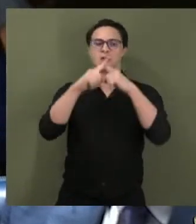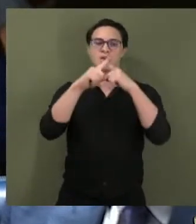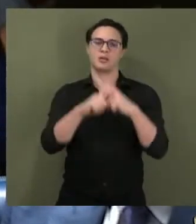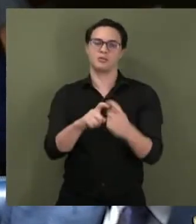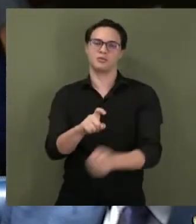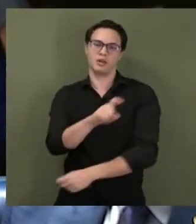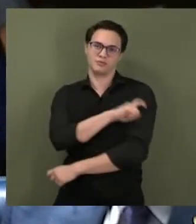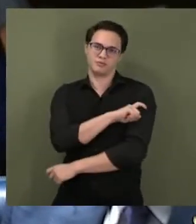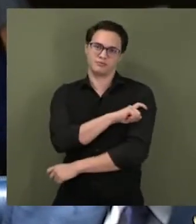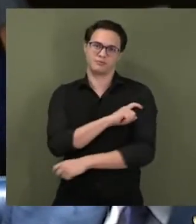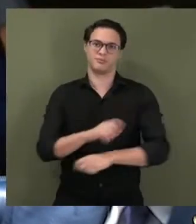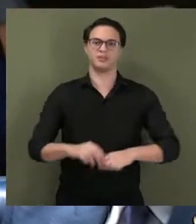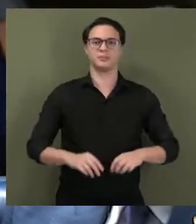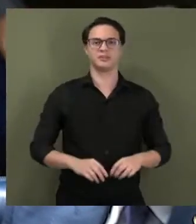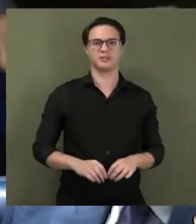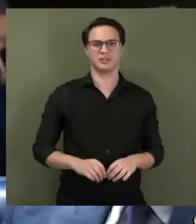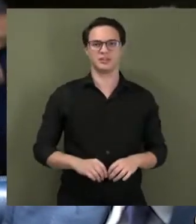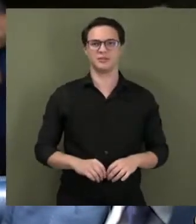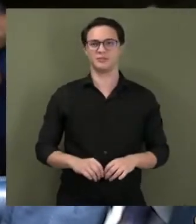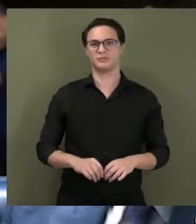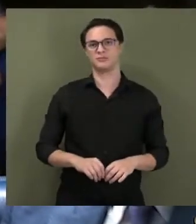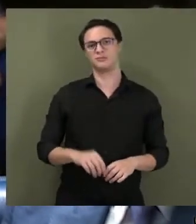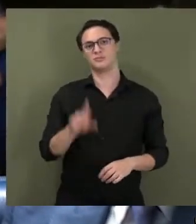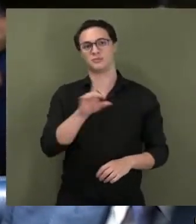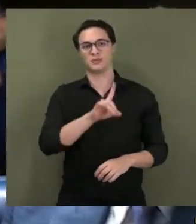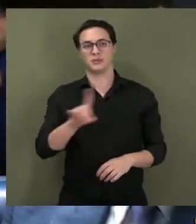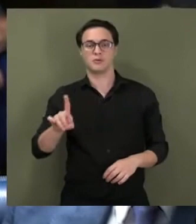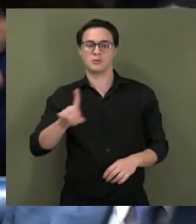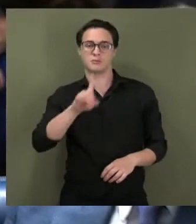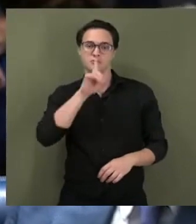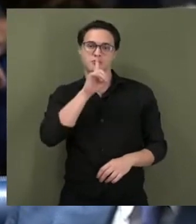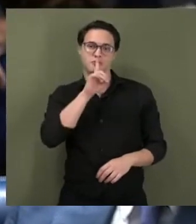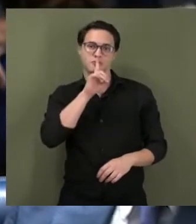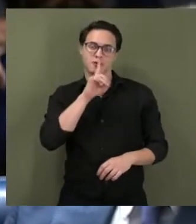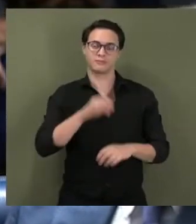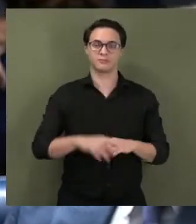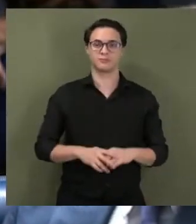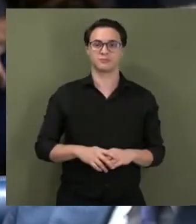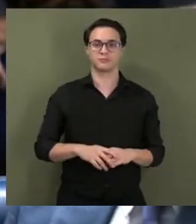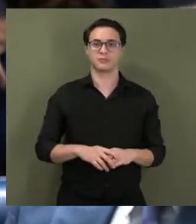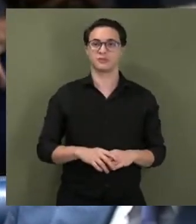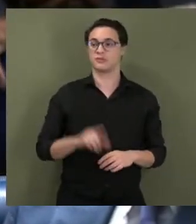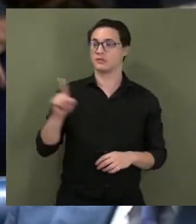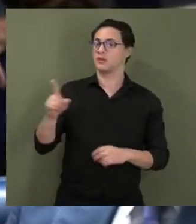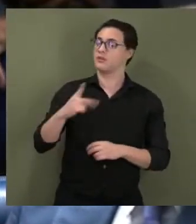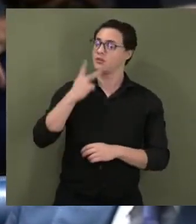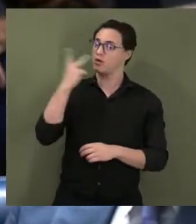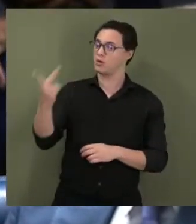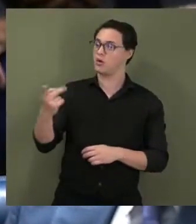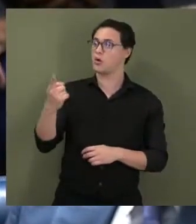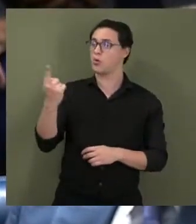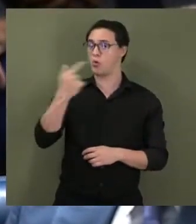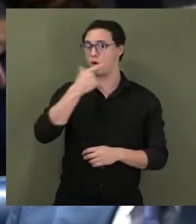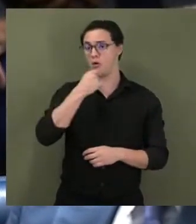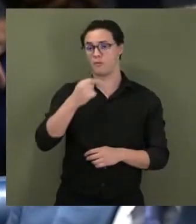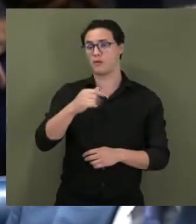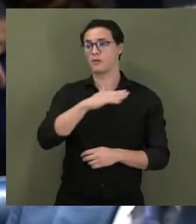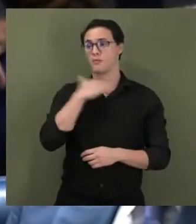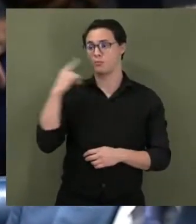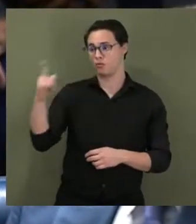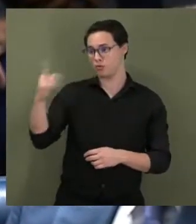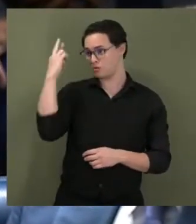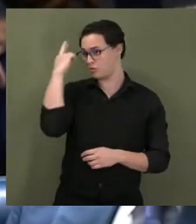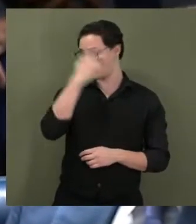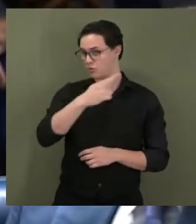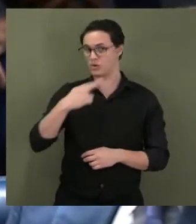de ministro, e a direita quietinha. V. Exª falou agora de um cara que morreu na Rússia, que andava com